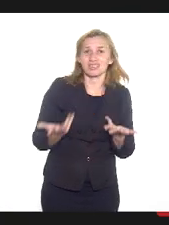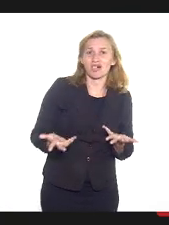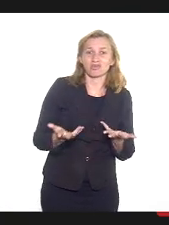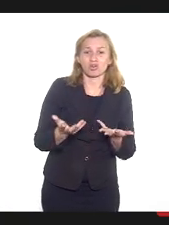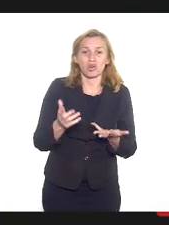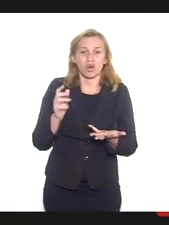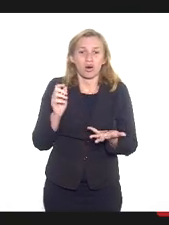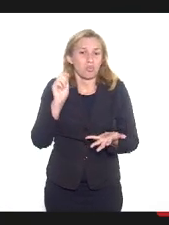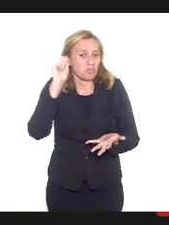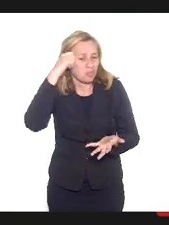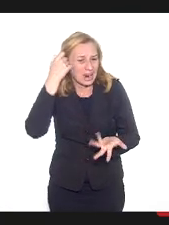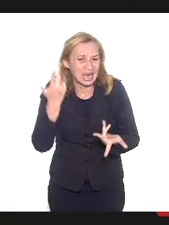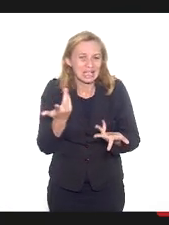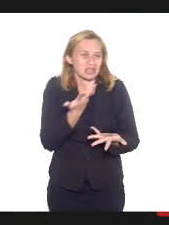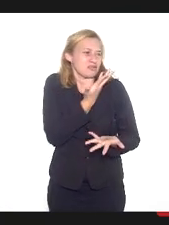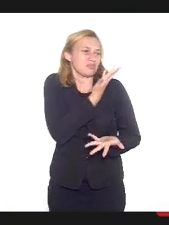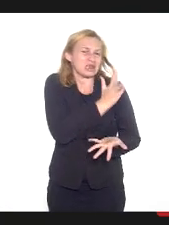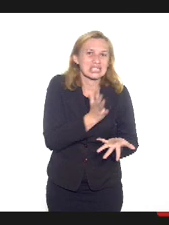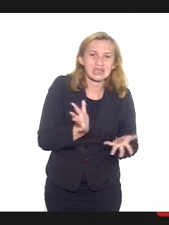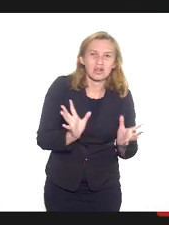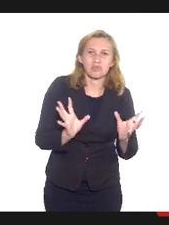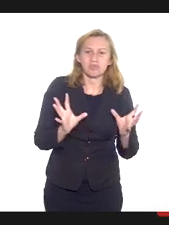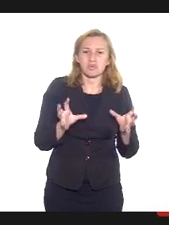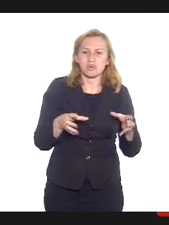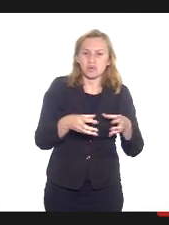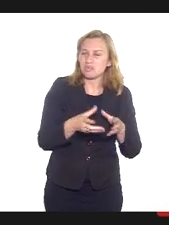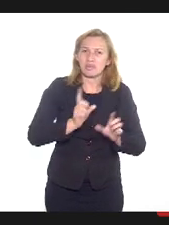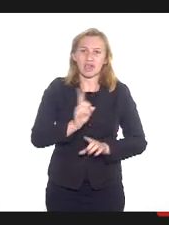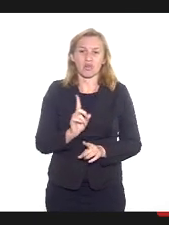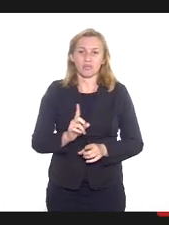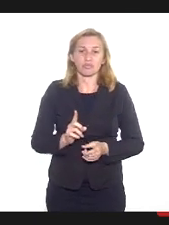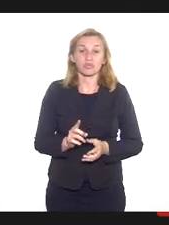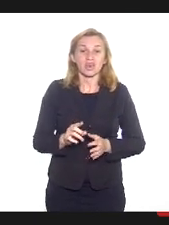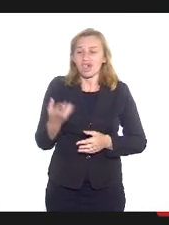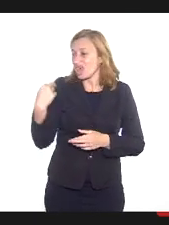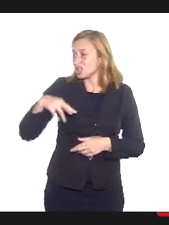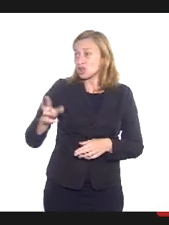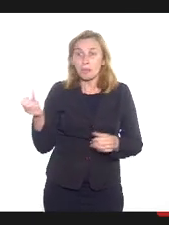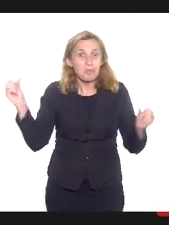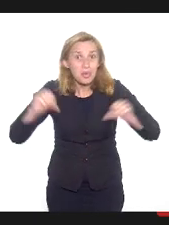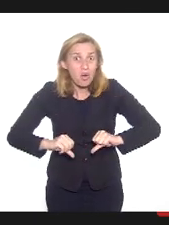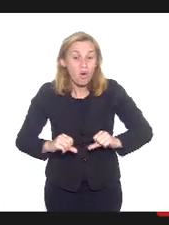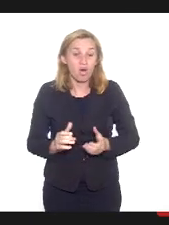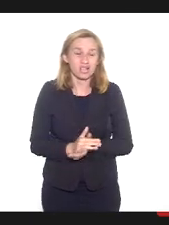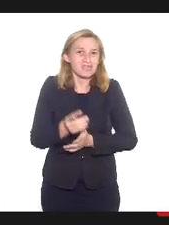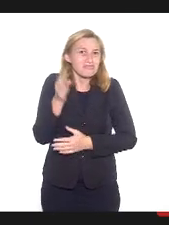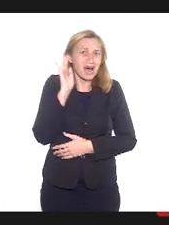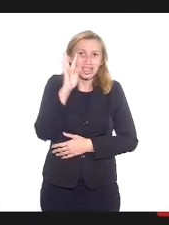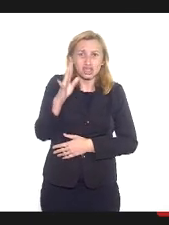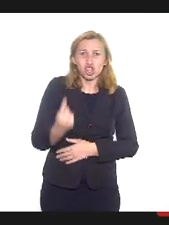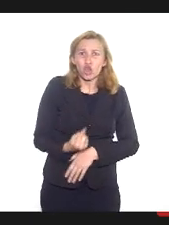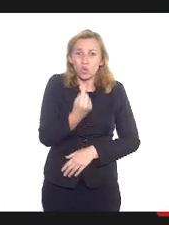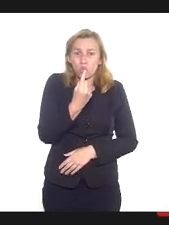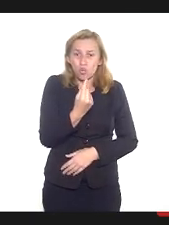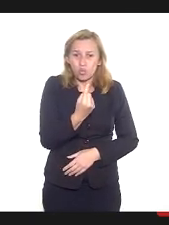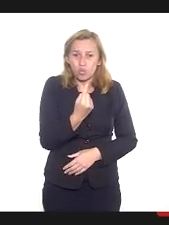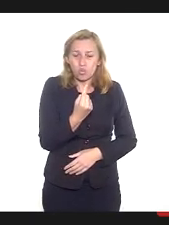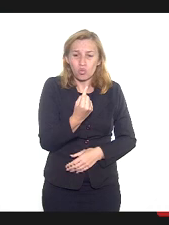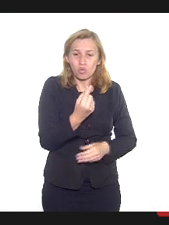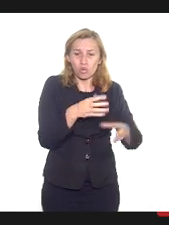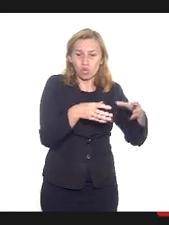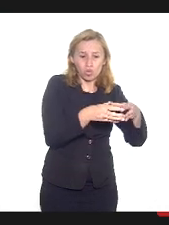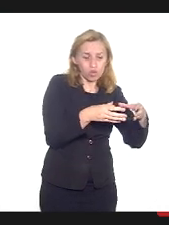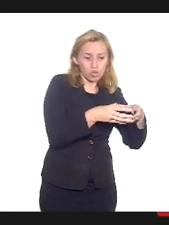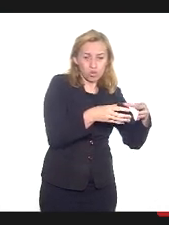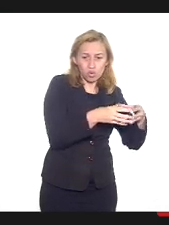discriminação por classe, enfim, eu sou contra. E a religiosa, então, imagina, imagina se um torcedor do Flamengo